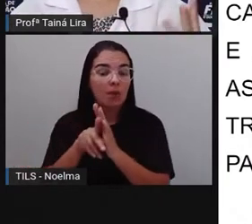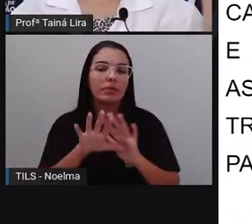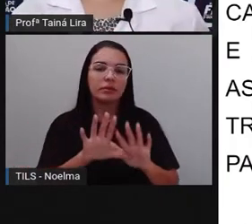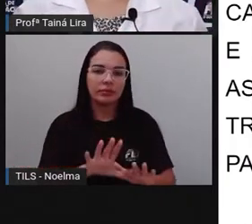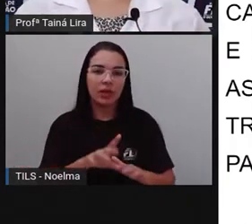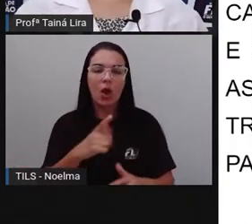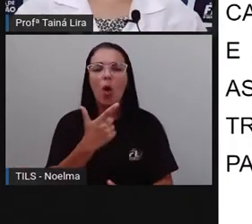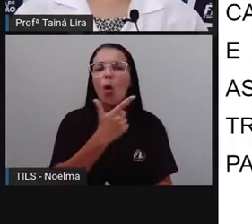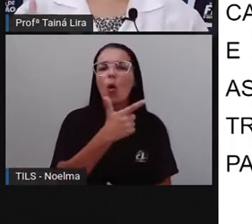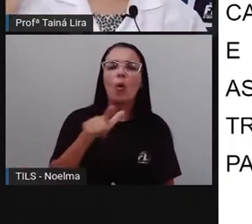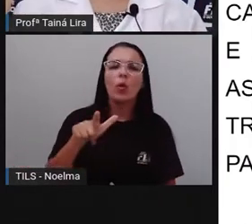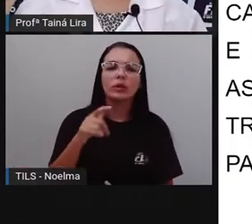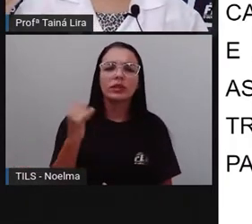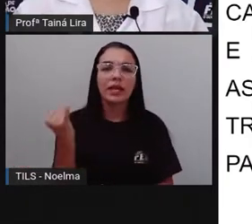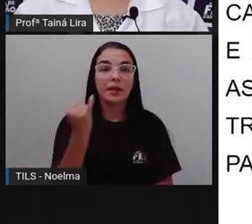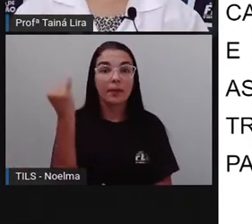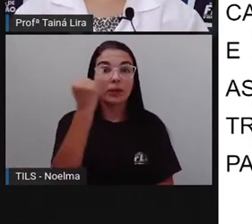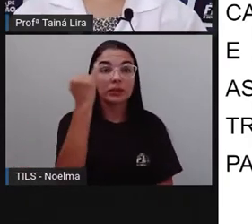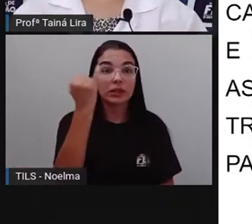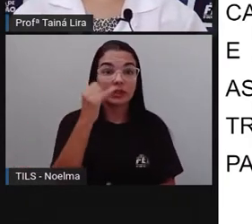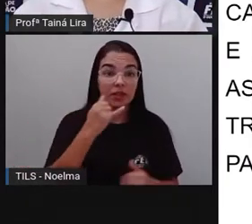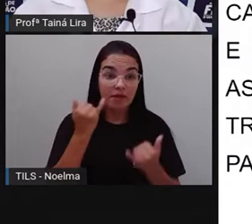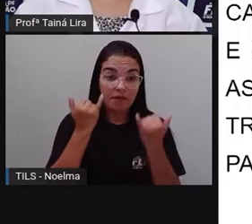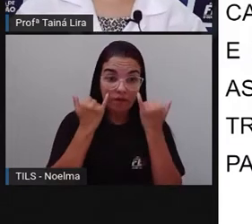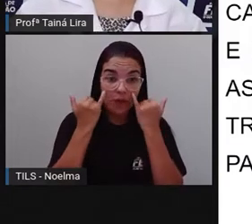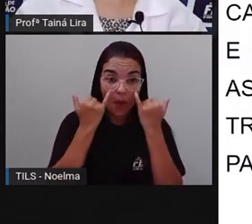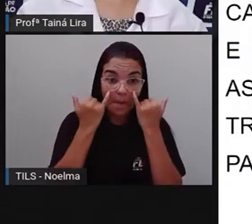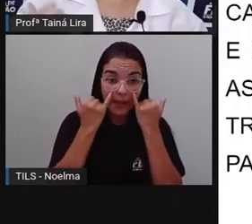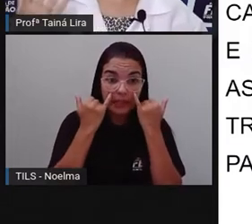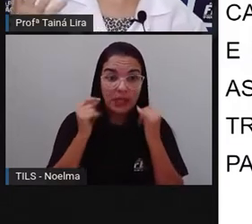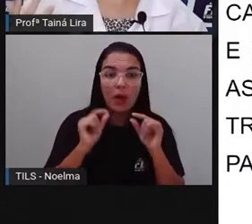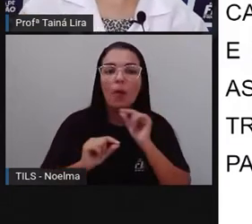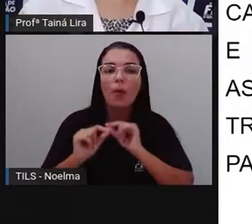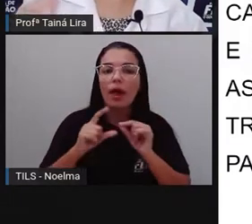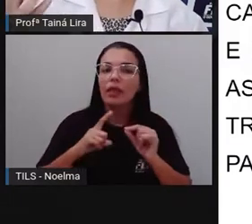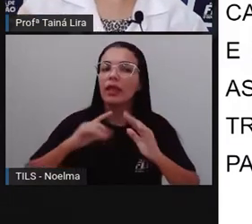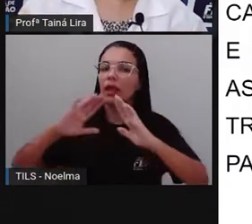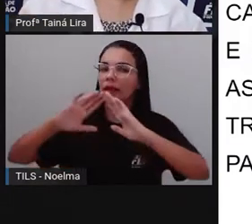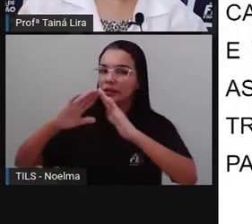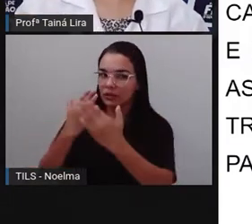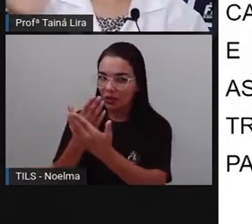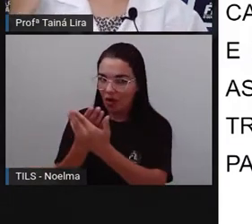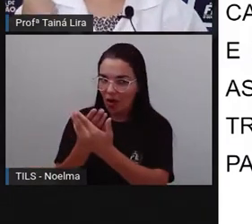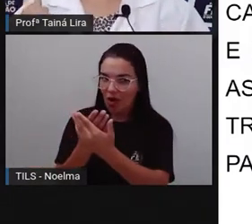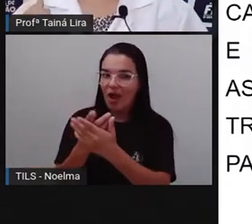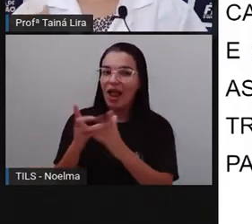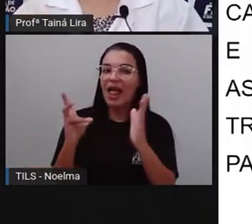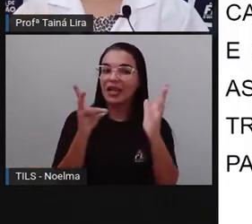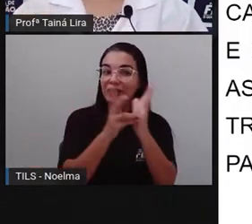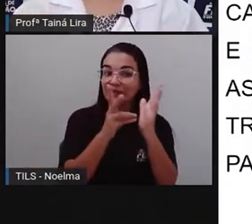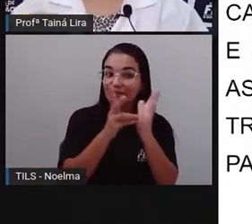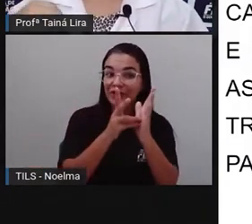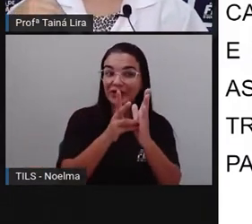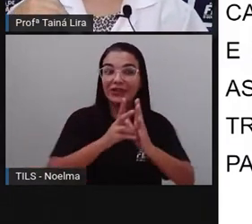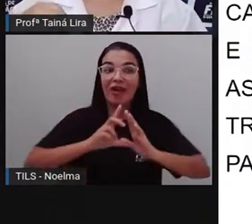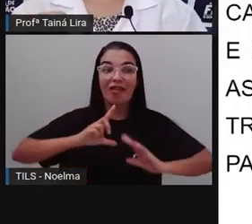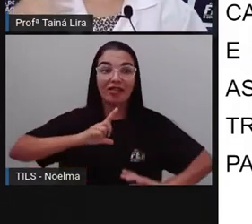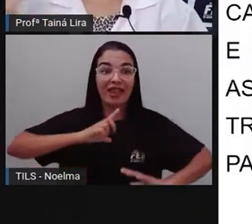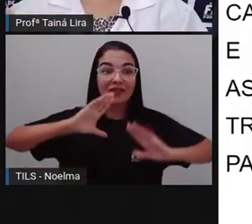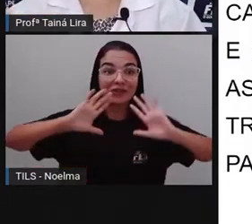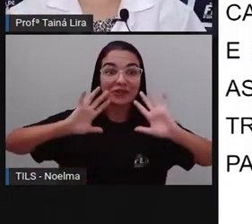que, como foi dito, que existem escolas indígenas e hoje nós temos, né, índios que já